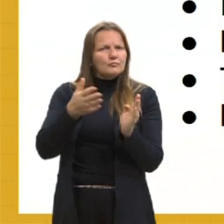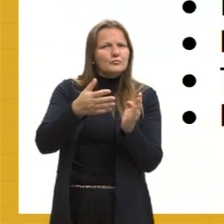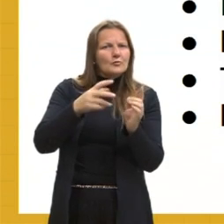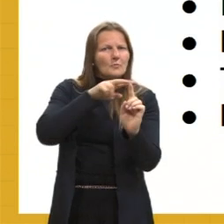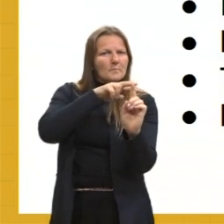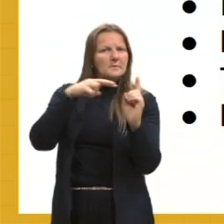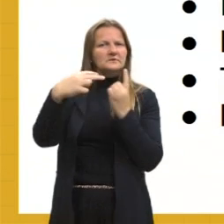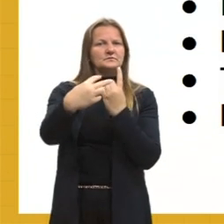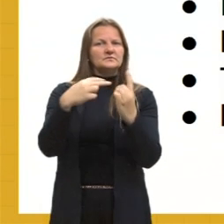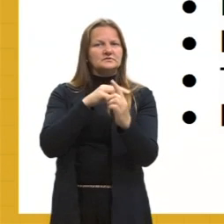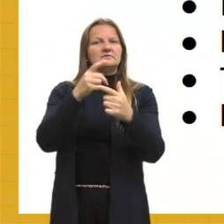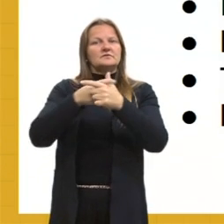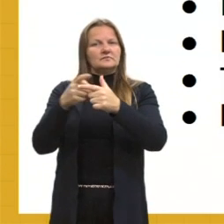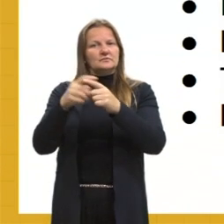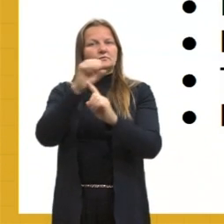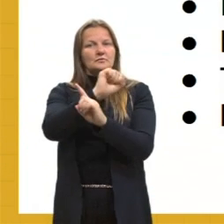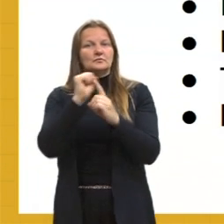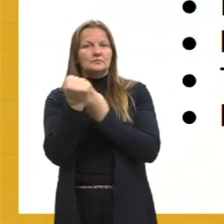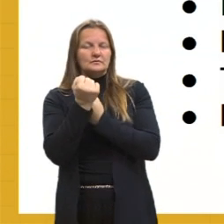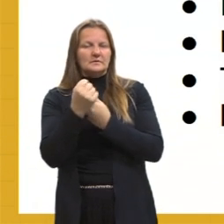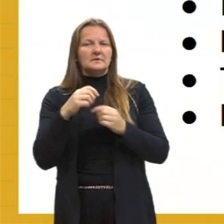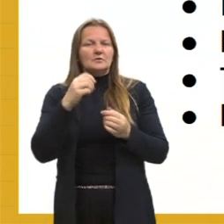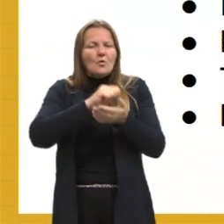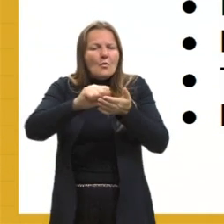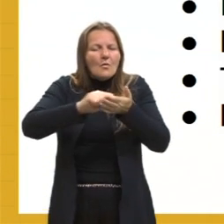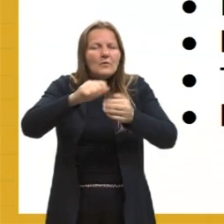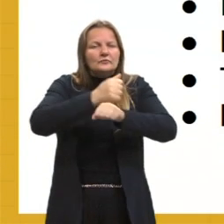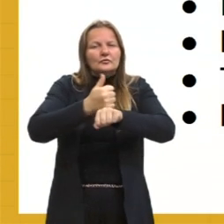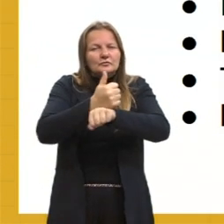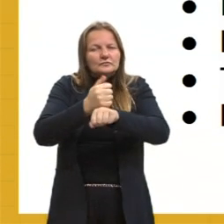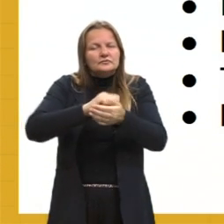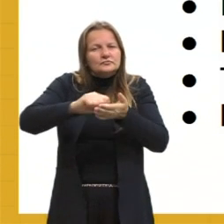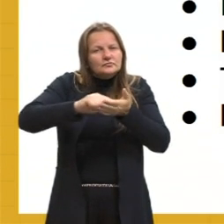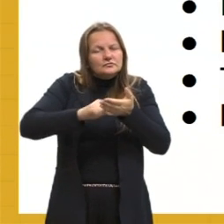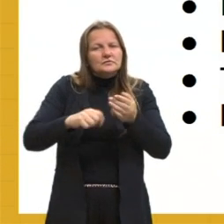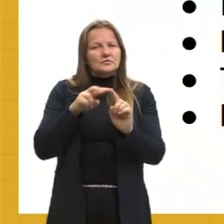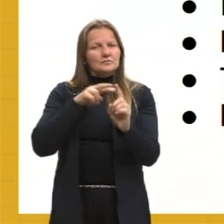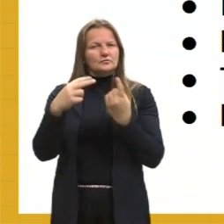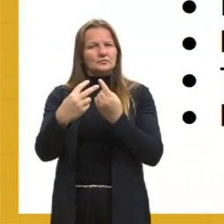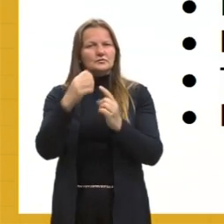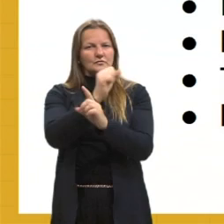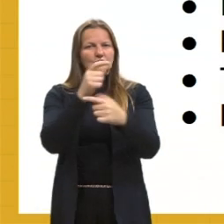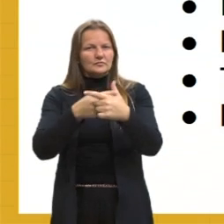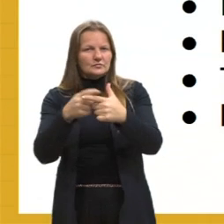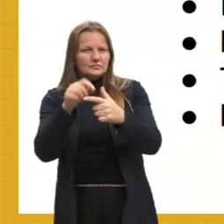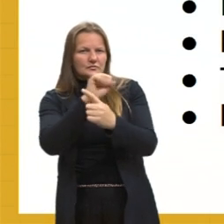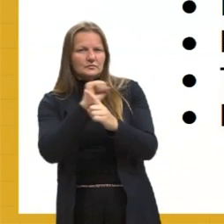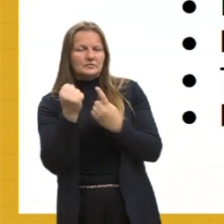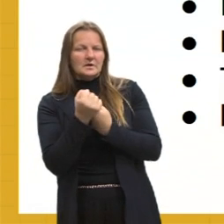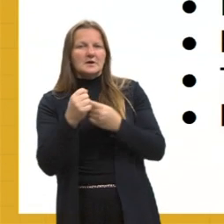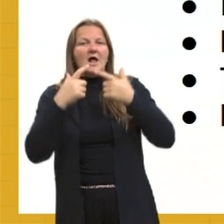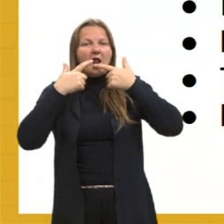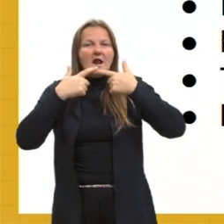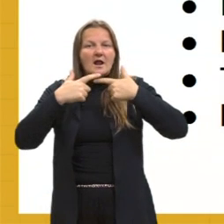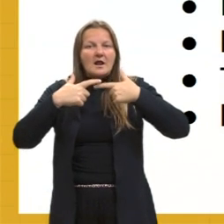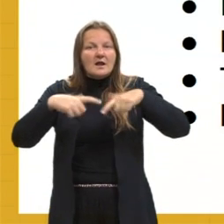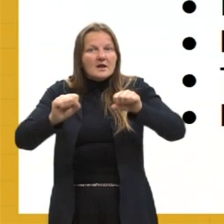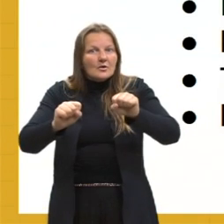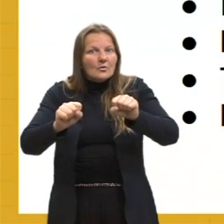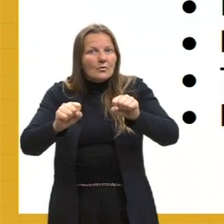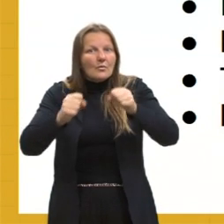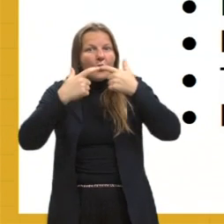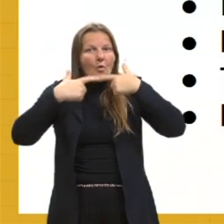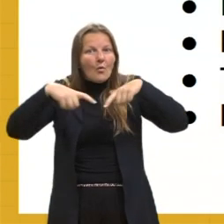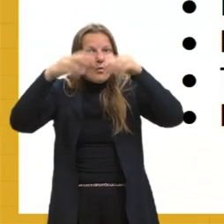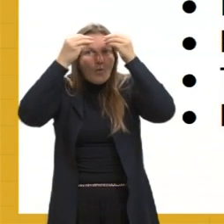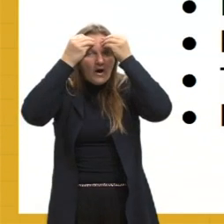questões sociais, né? O autor, ele busca dentro do seu universo as suas questões sociais e uma linguagem mais objetiva. Isso